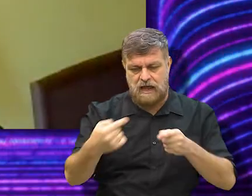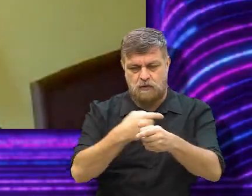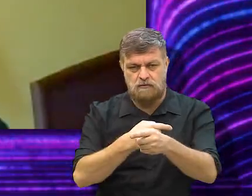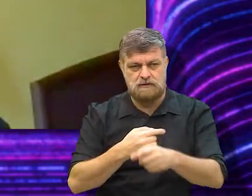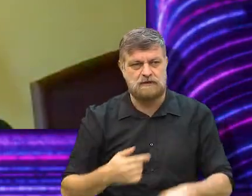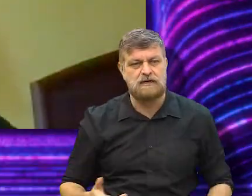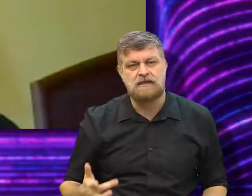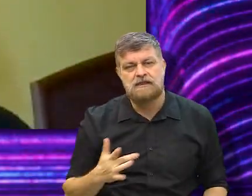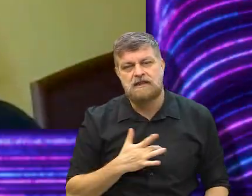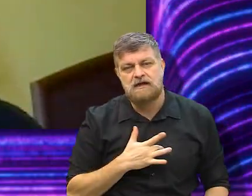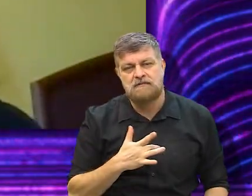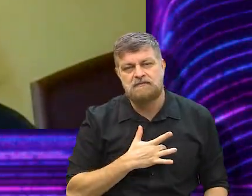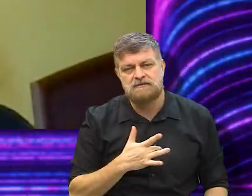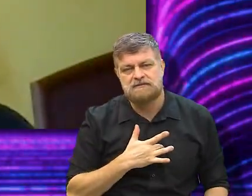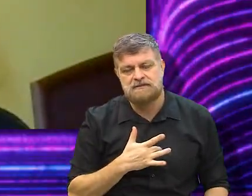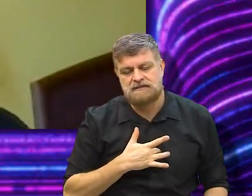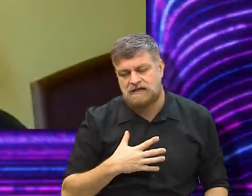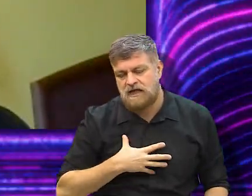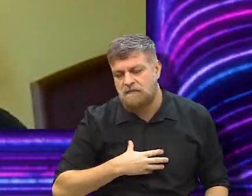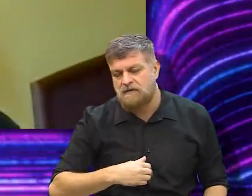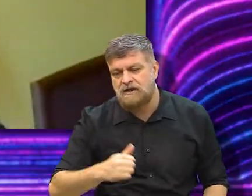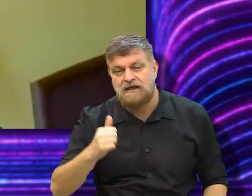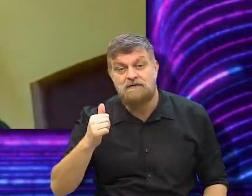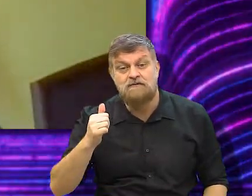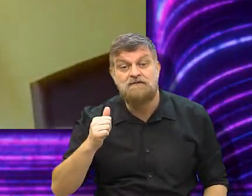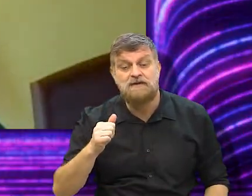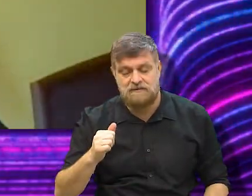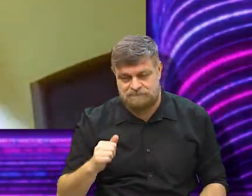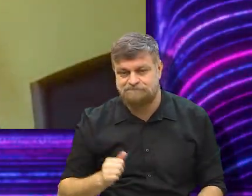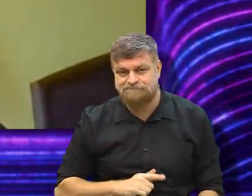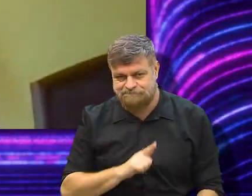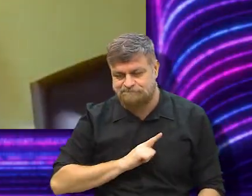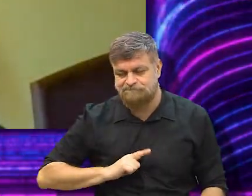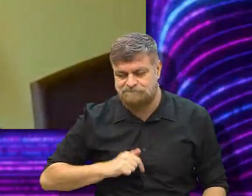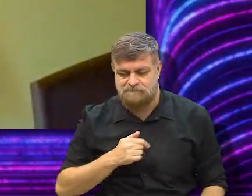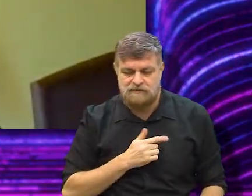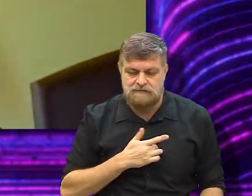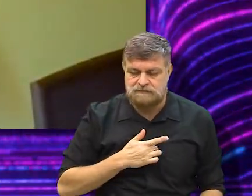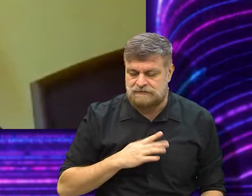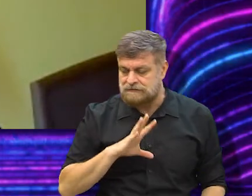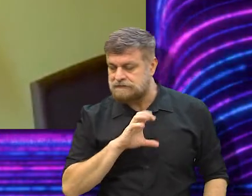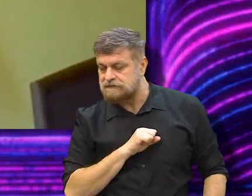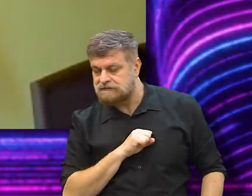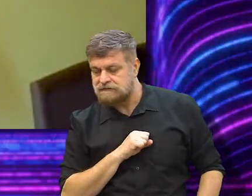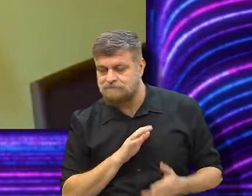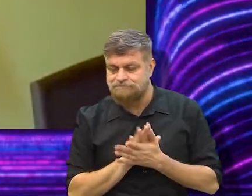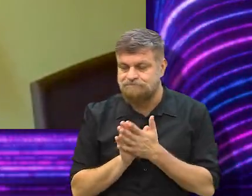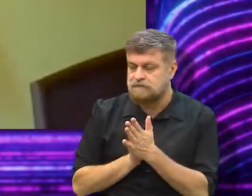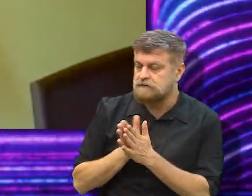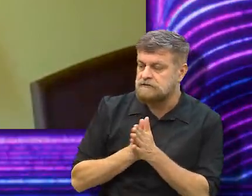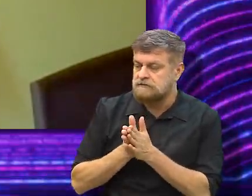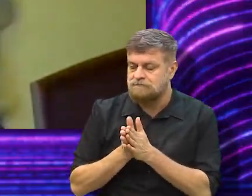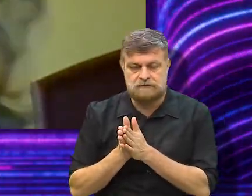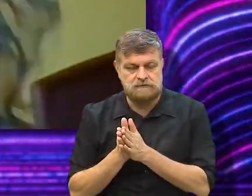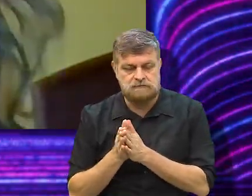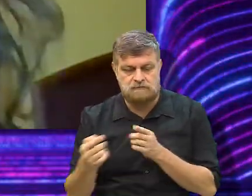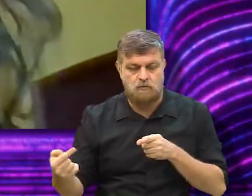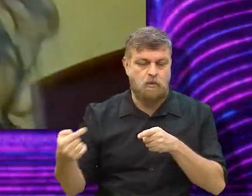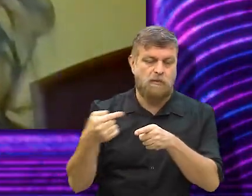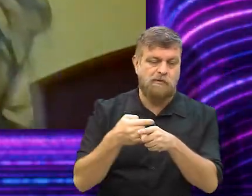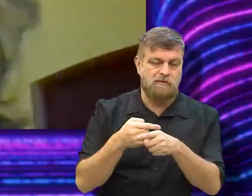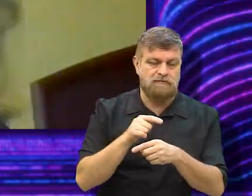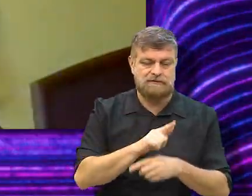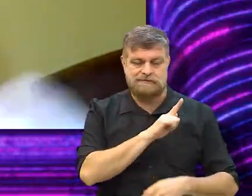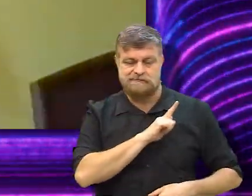governo, ela é apaixonada pelo filho da governante, então ela tem aí um problema no sentido, eu gosto do filho da governante, mas eu vou contra